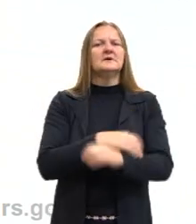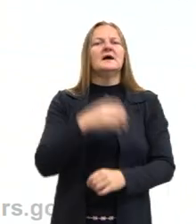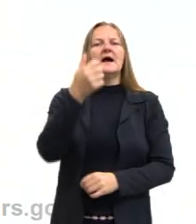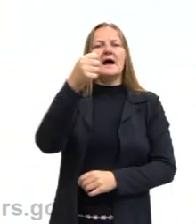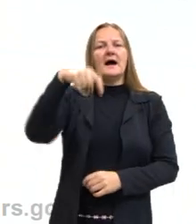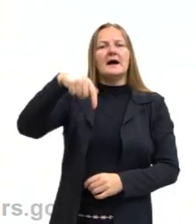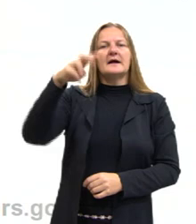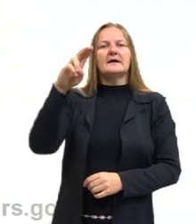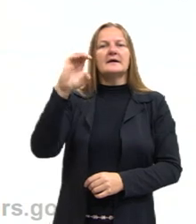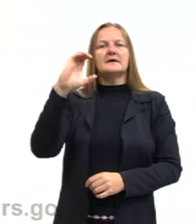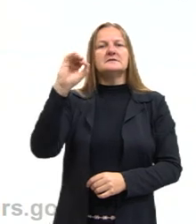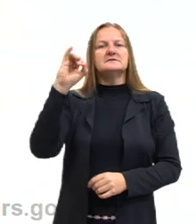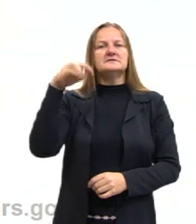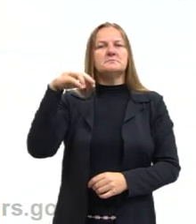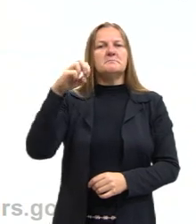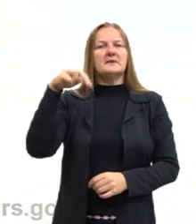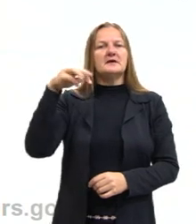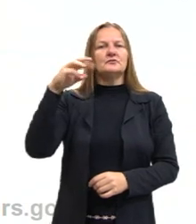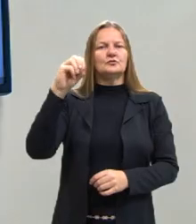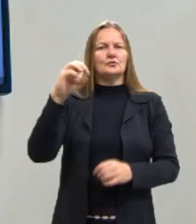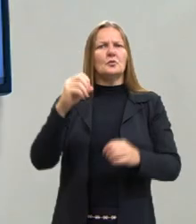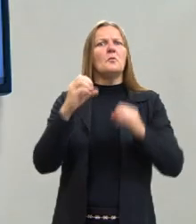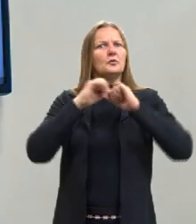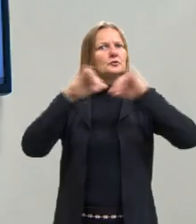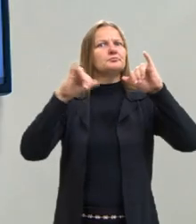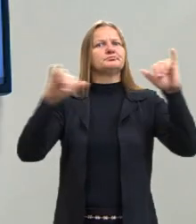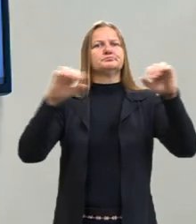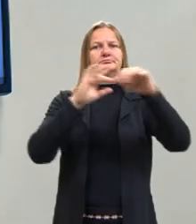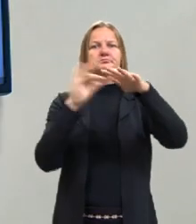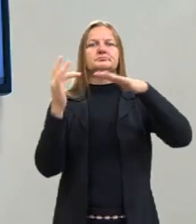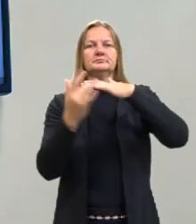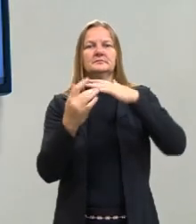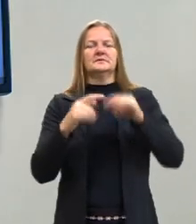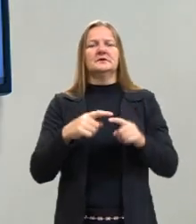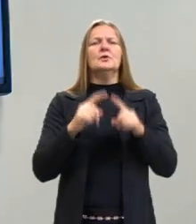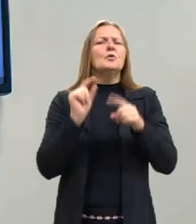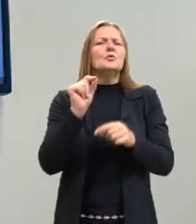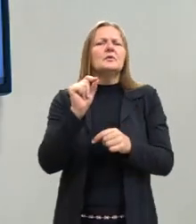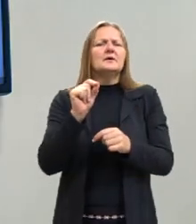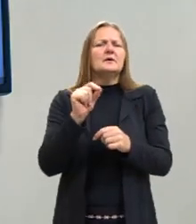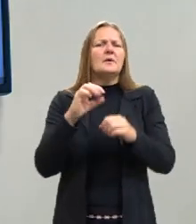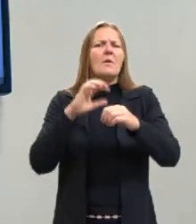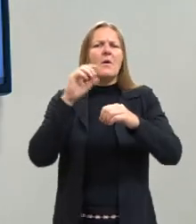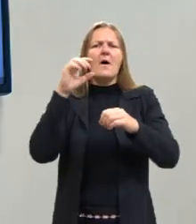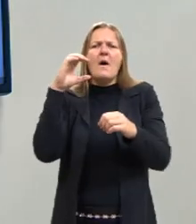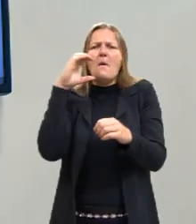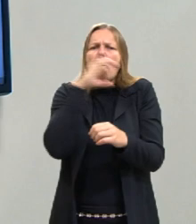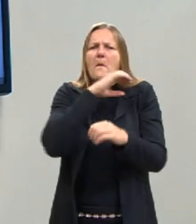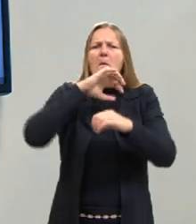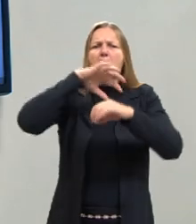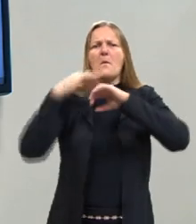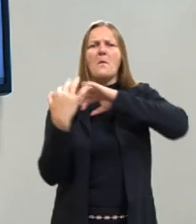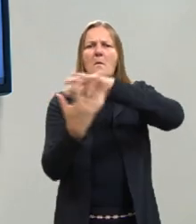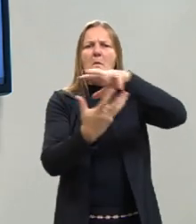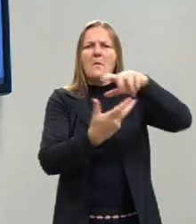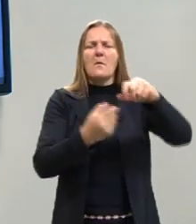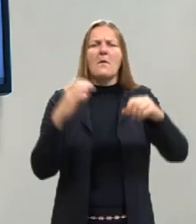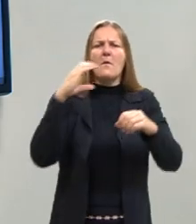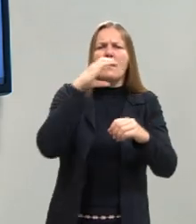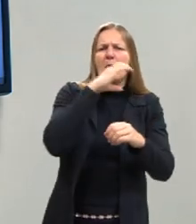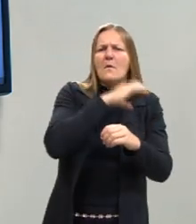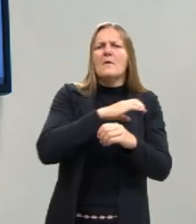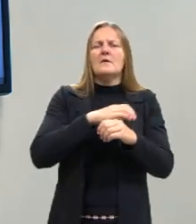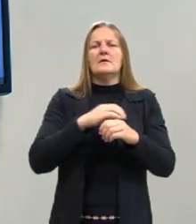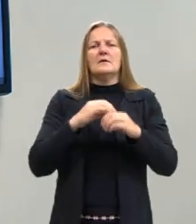redes sociais. Bom, mas falando de aquecimento global e chuva ácida, vocês sabem que tipo de substância